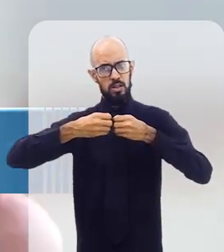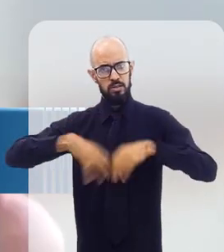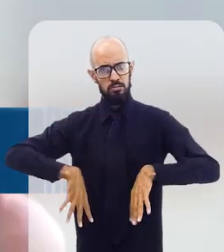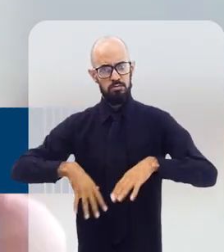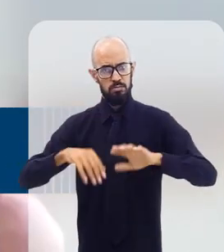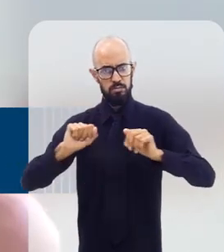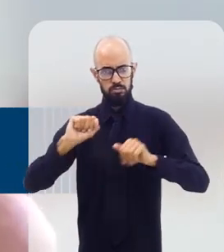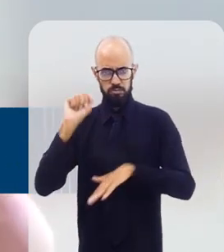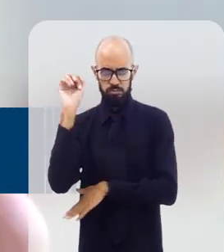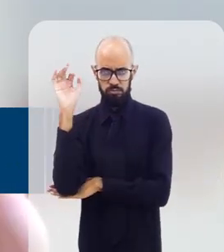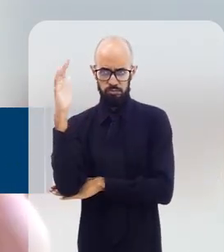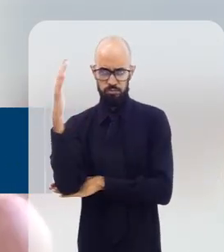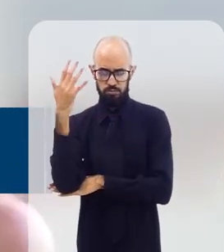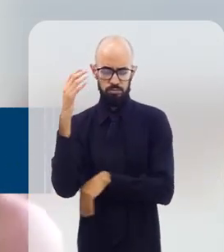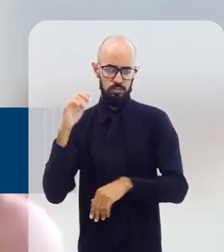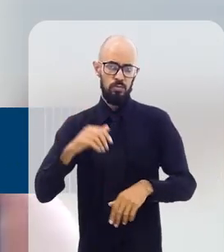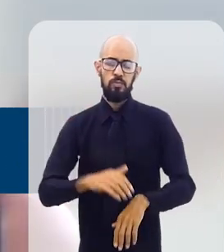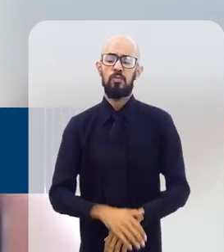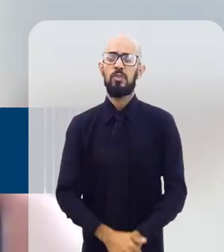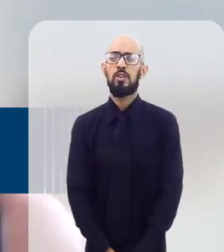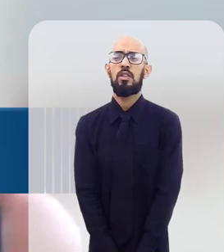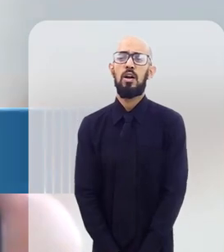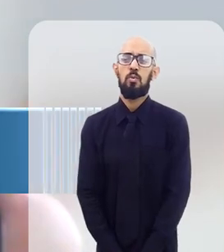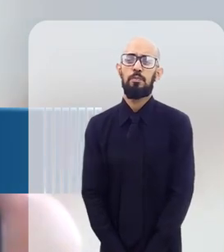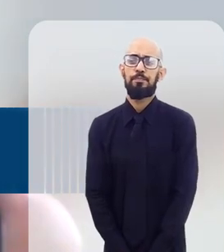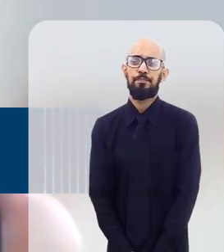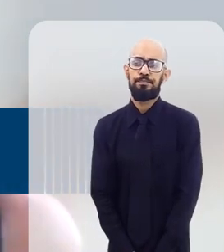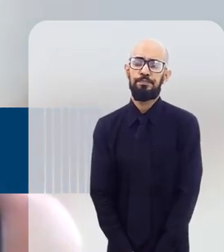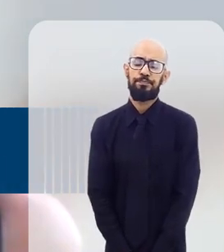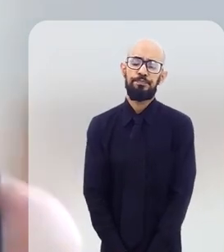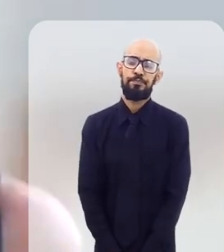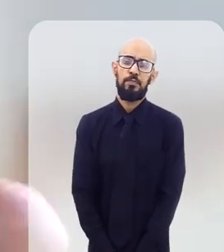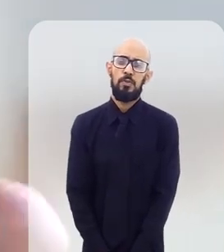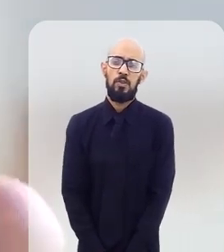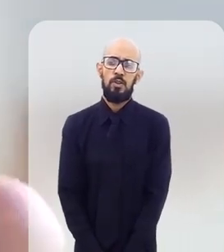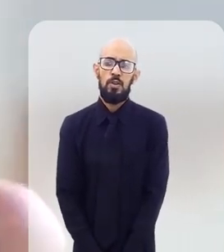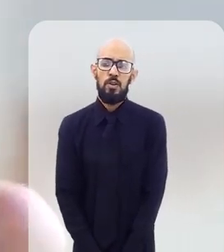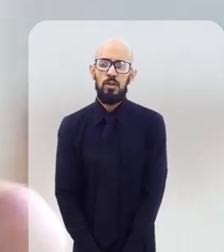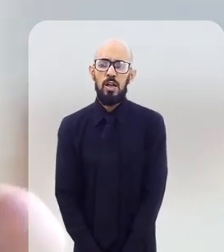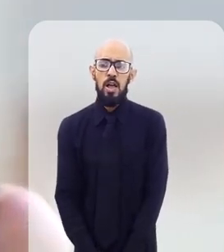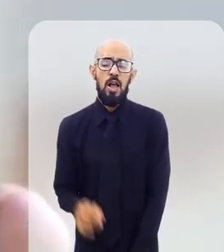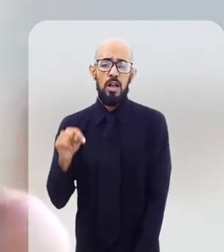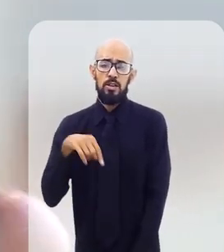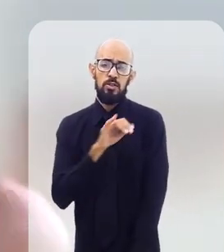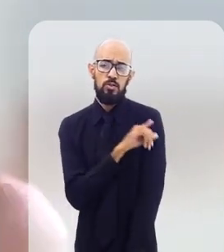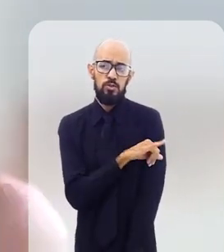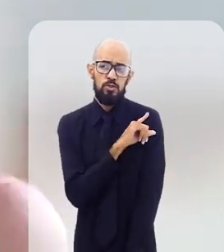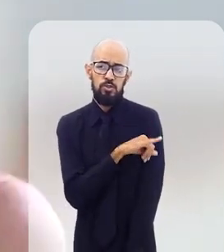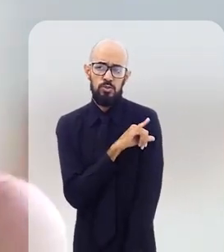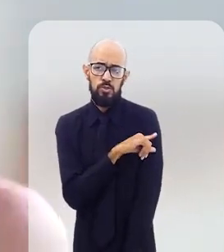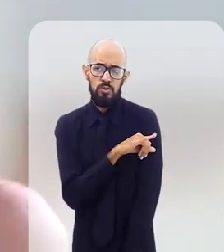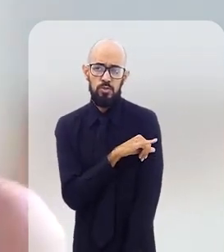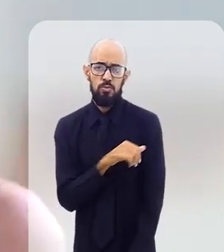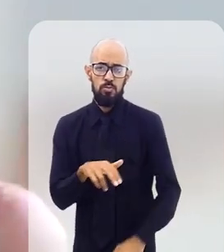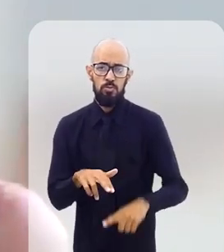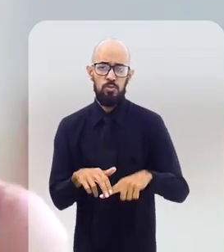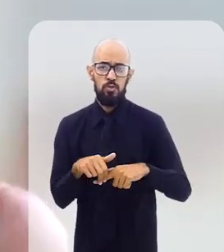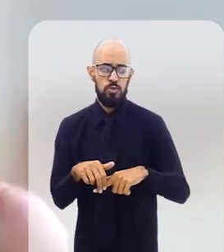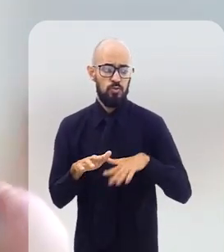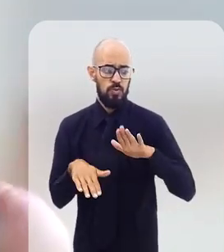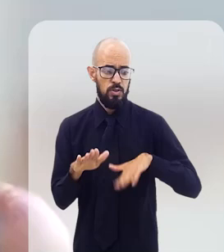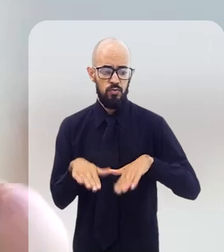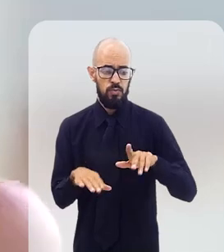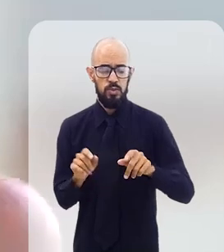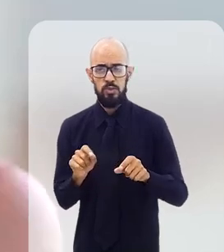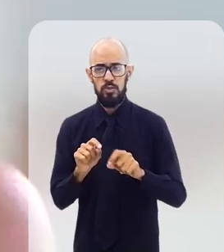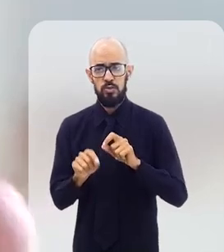o nosso ecossistema, né? Então, a qualidade do Rio de Janeiro, e por isso, às vezes,